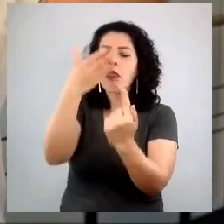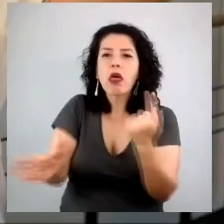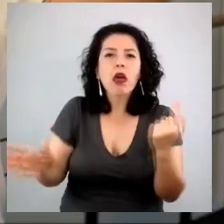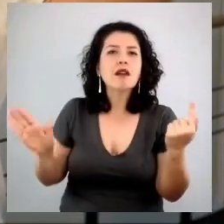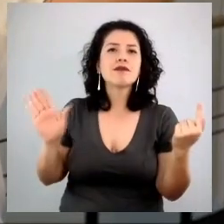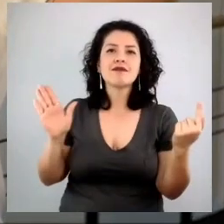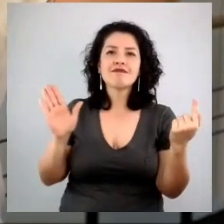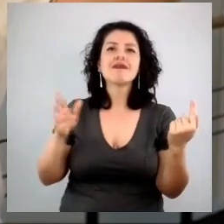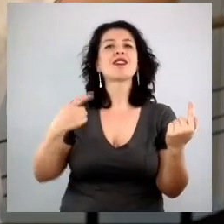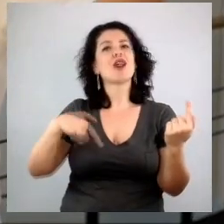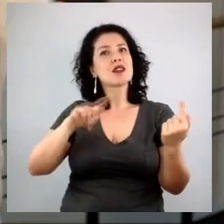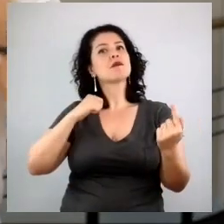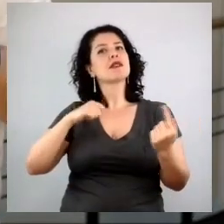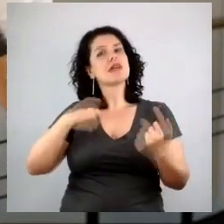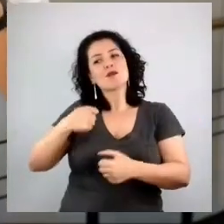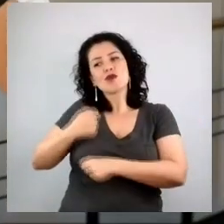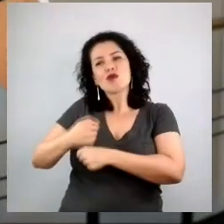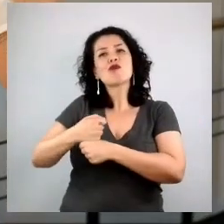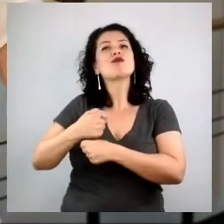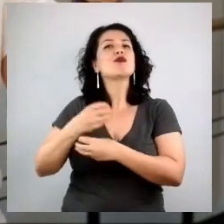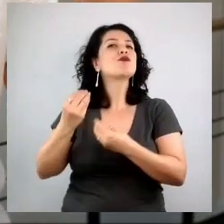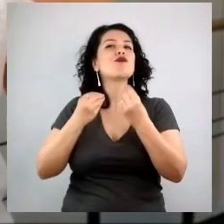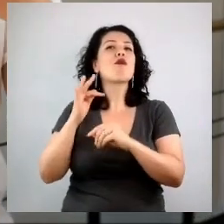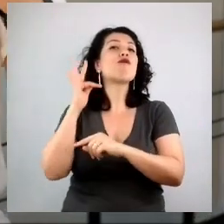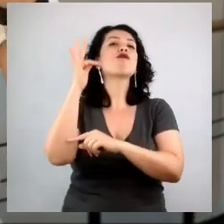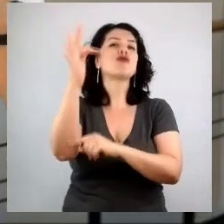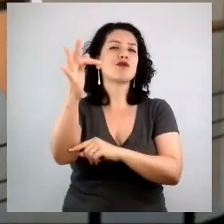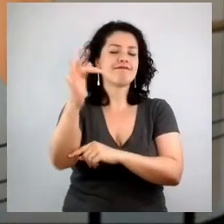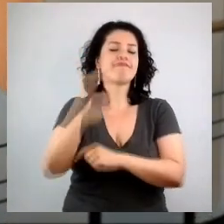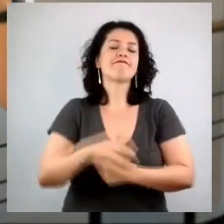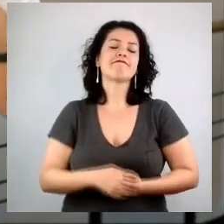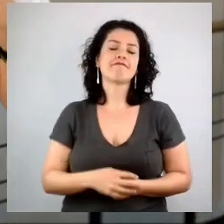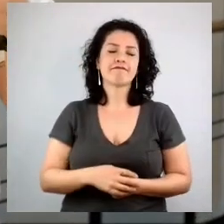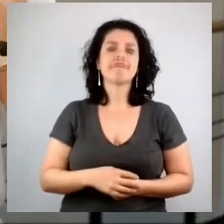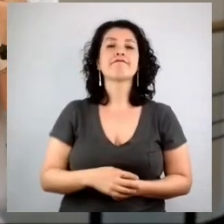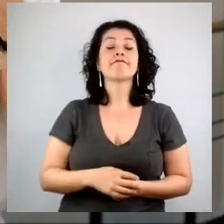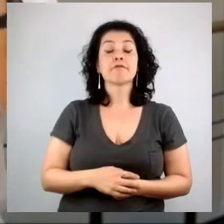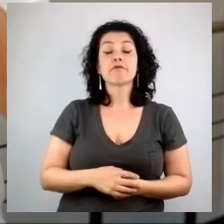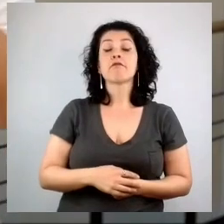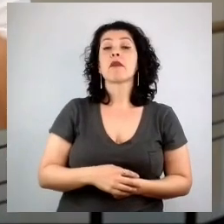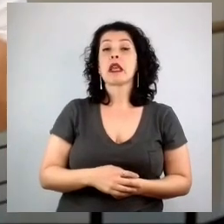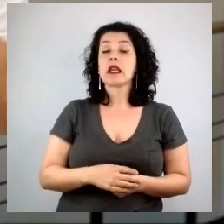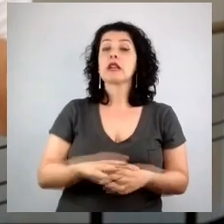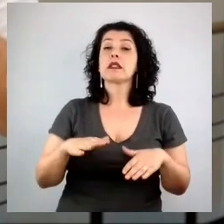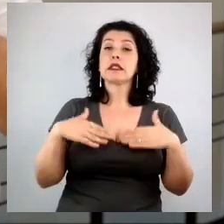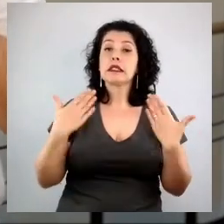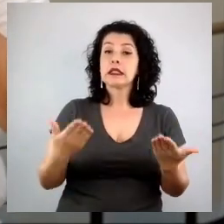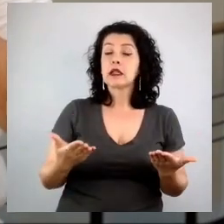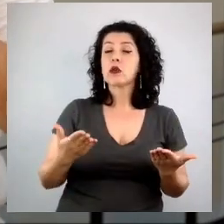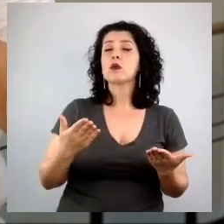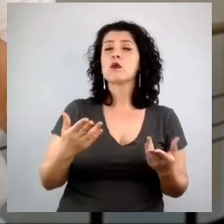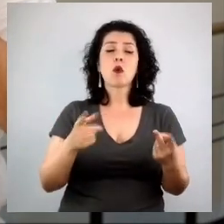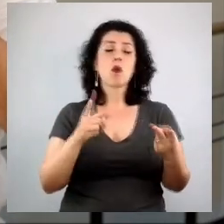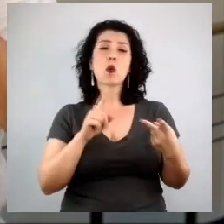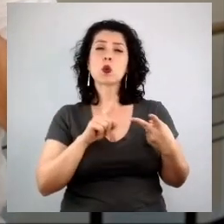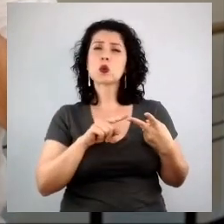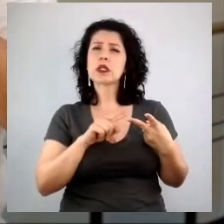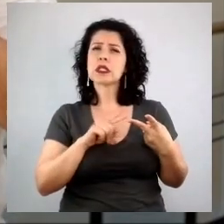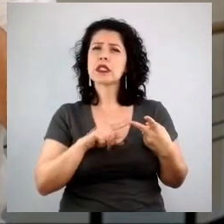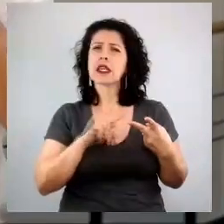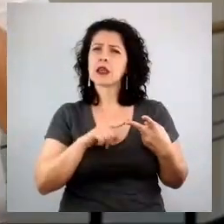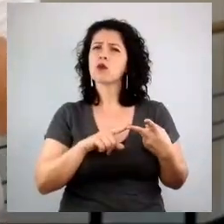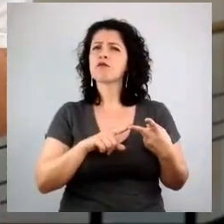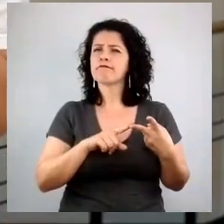construção para o longo prazo. Então, isso posto, partindo daí, o segundo aspecto